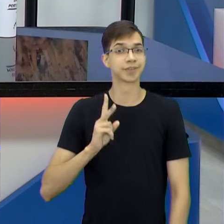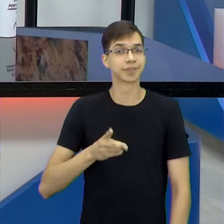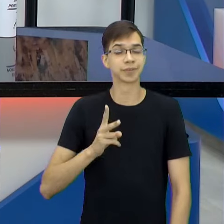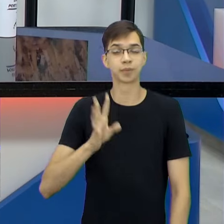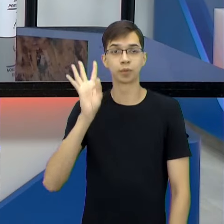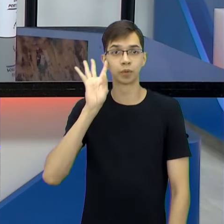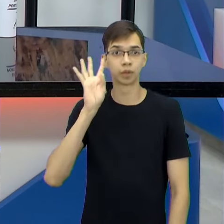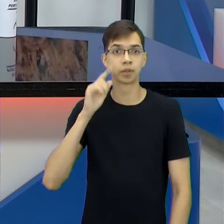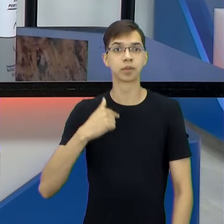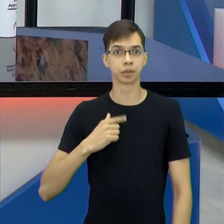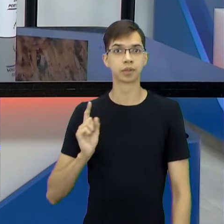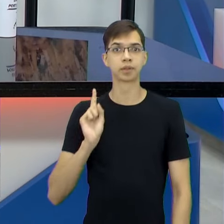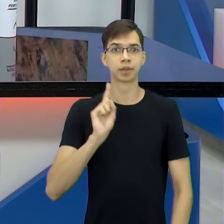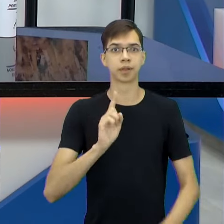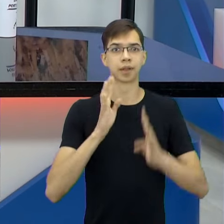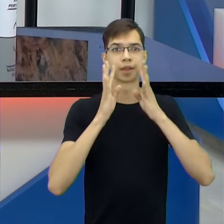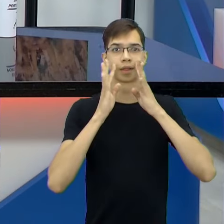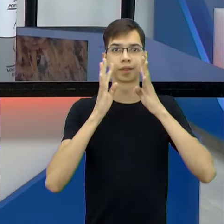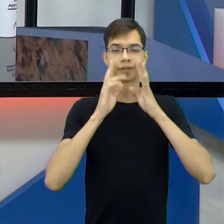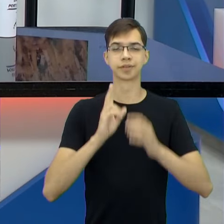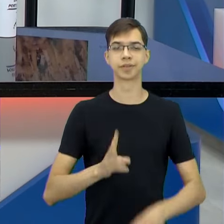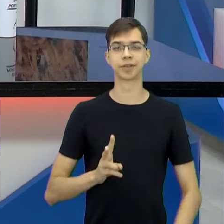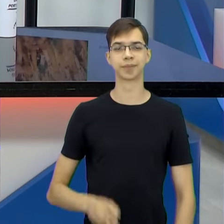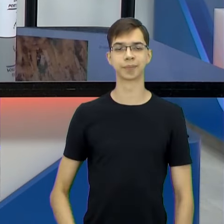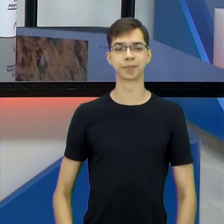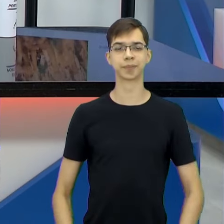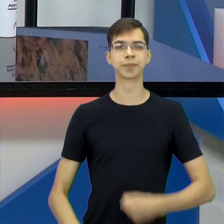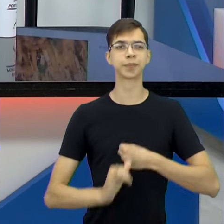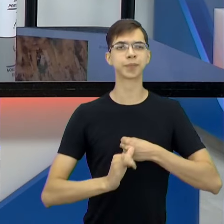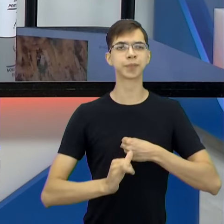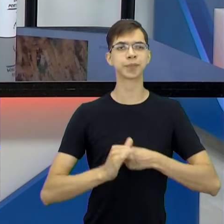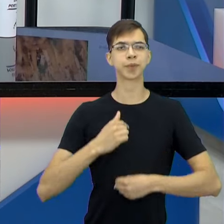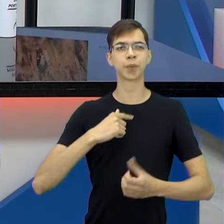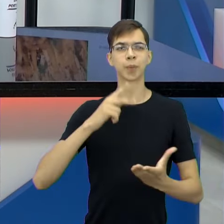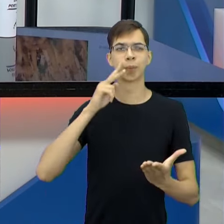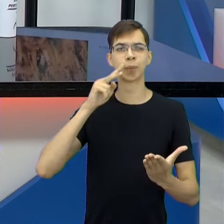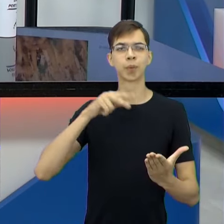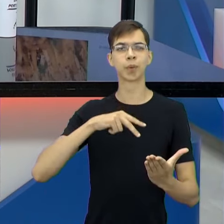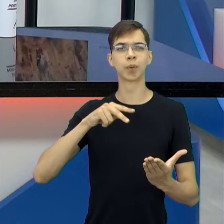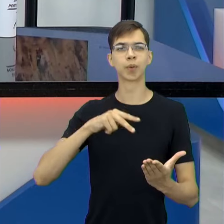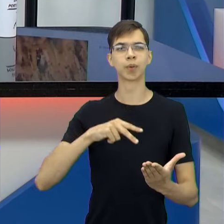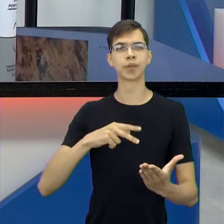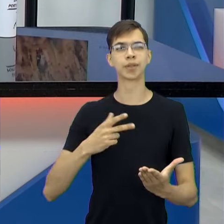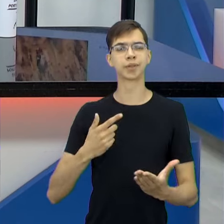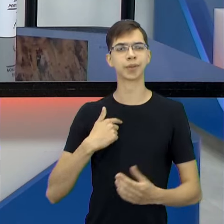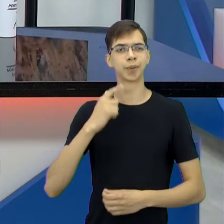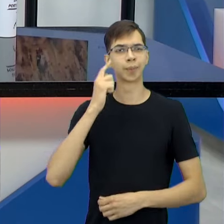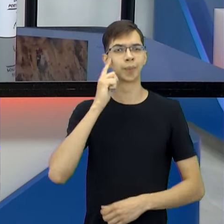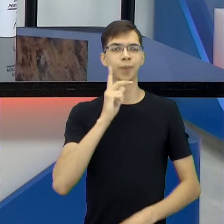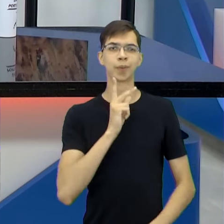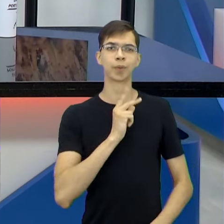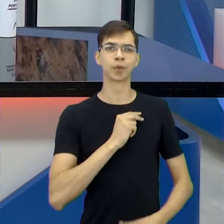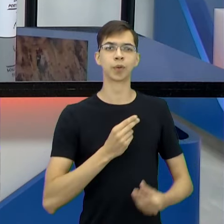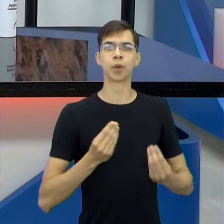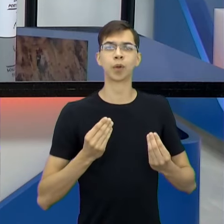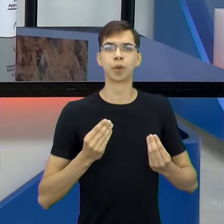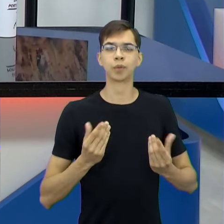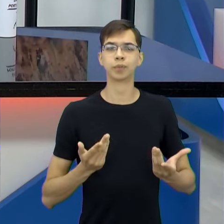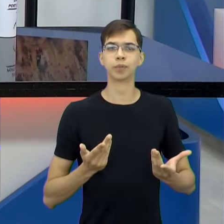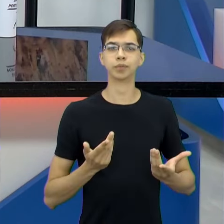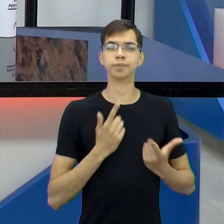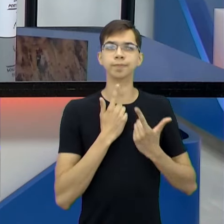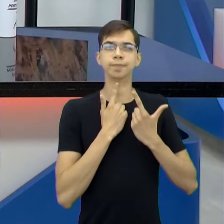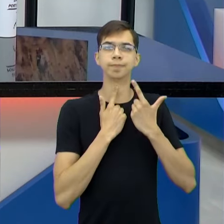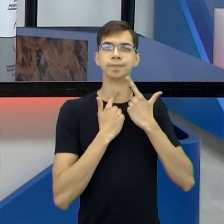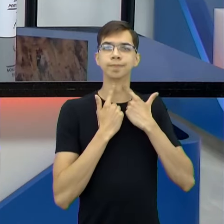assistir. Aí, quando eu leio o seu, fico pensando, né? Caramba, como a gente pode ter gostos e, assim,